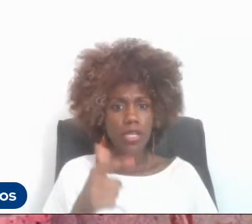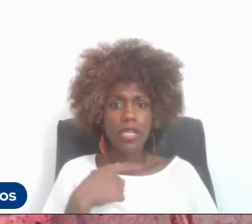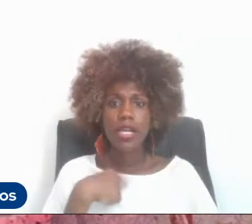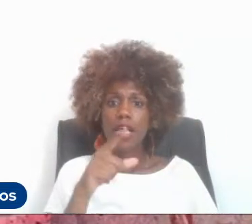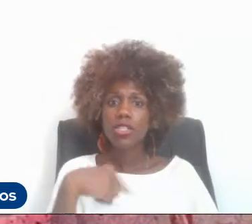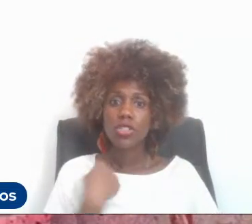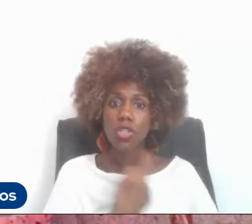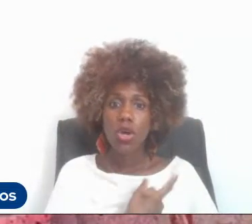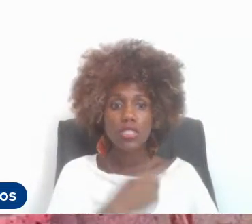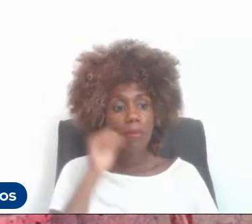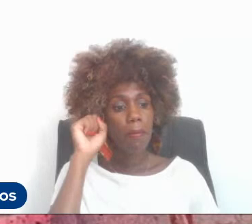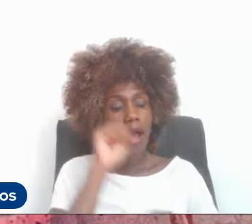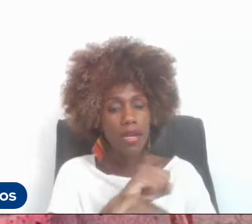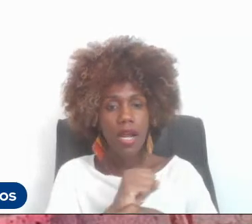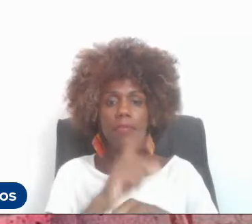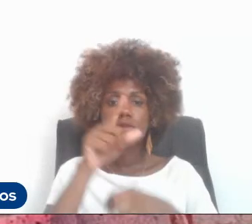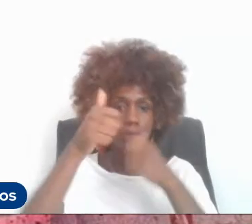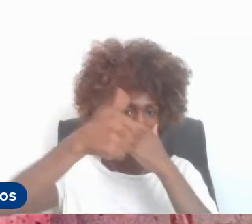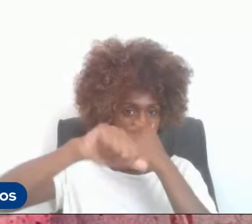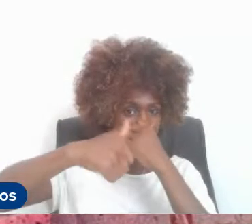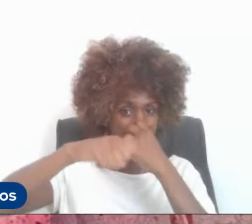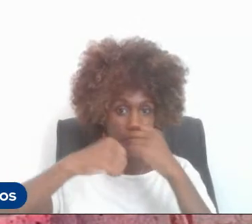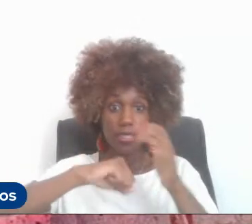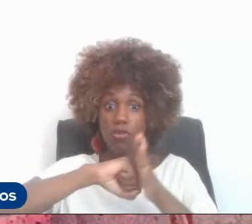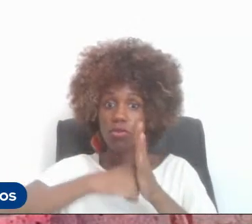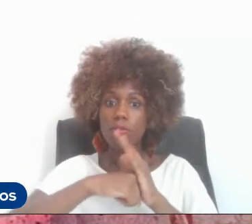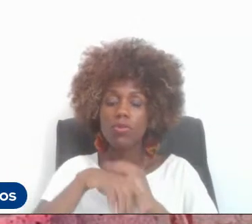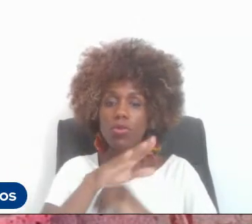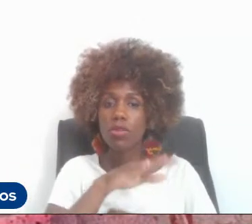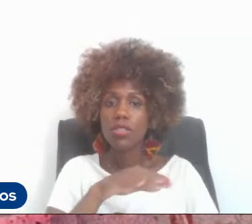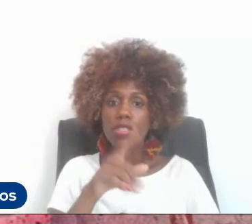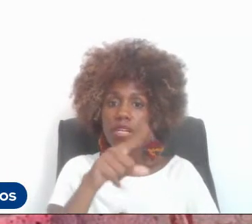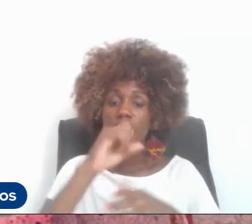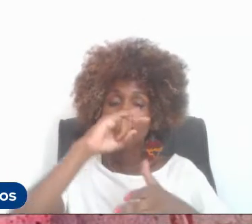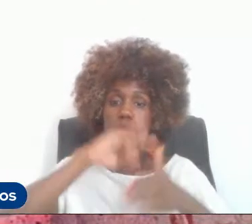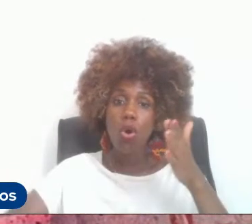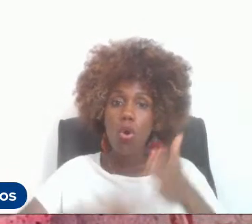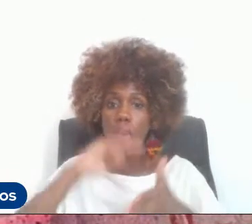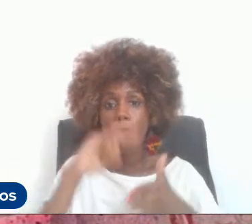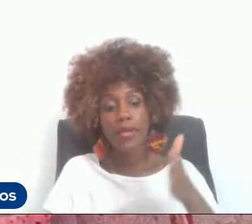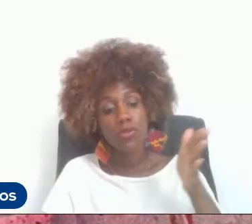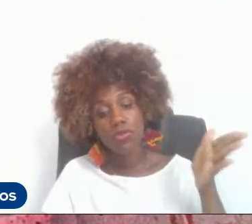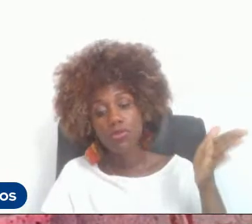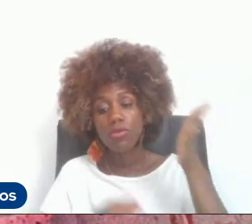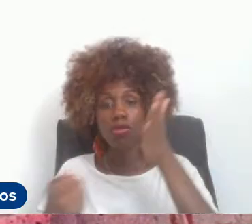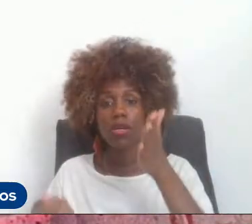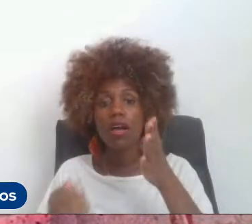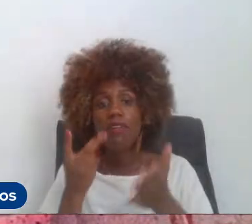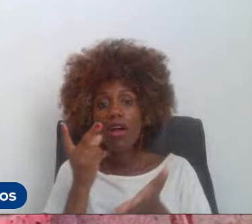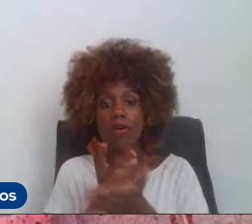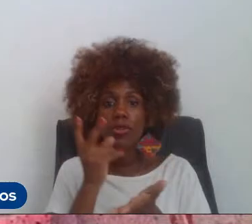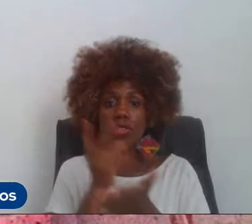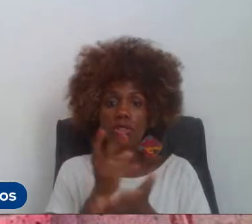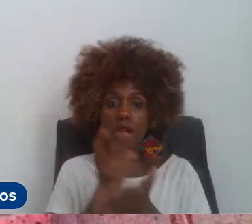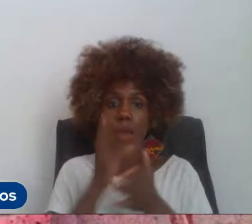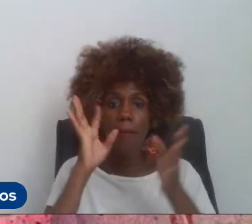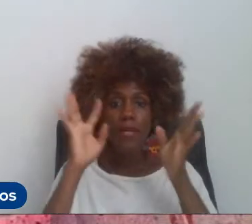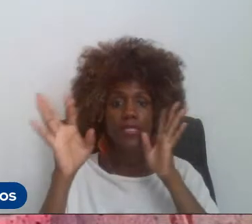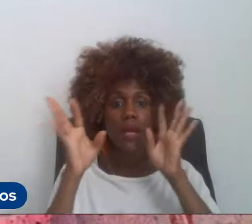parar a avaliação e fazer um documento onde a gente demonstrasse que há uma continuidade de pensamento